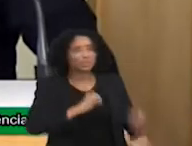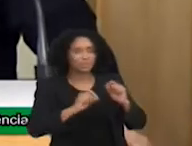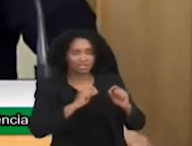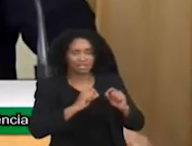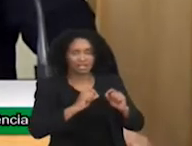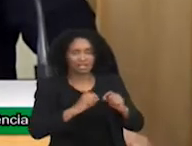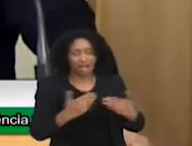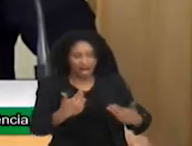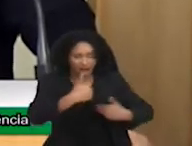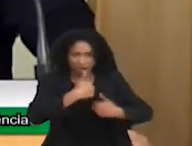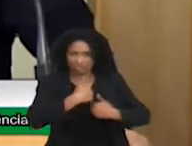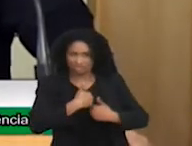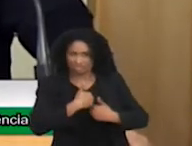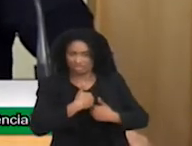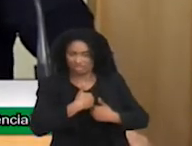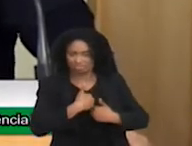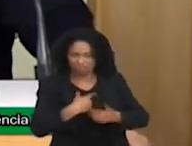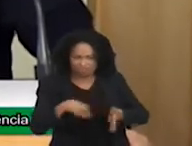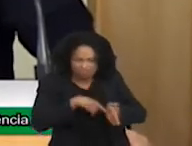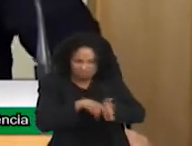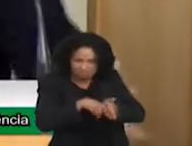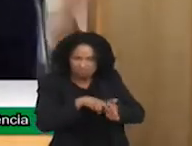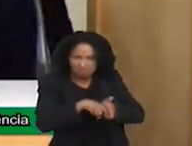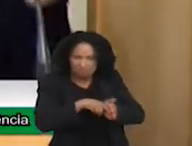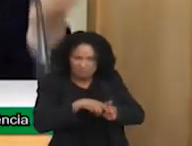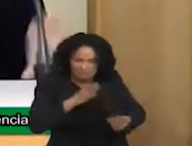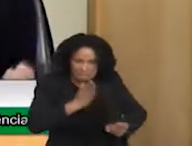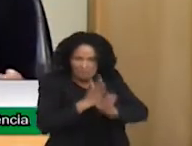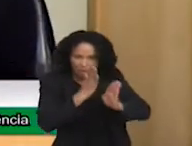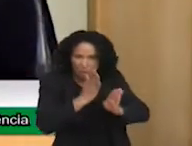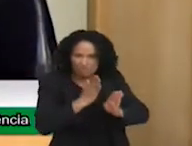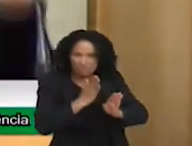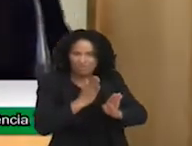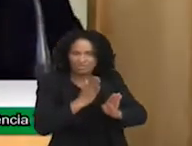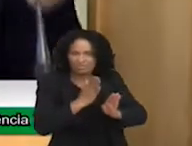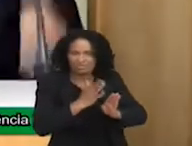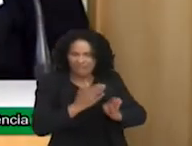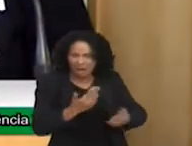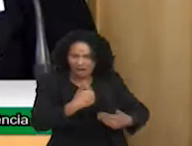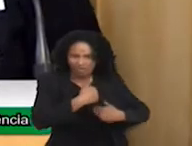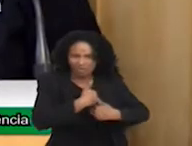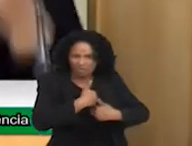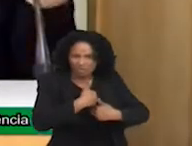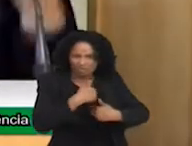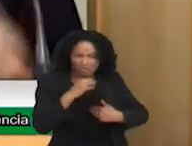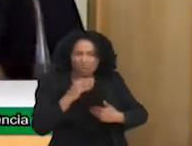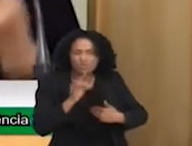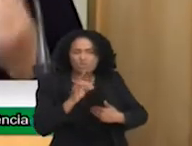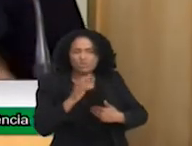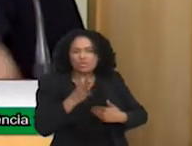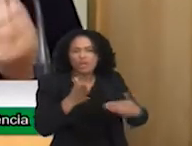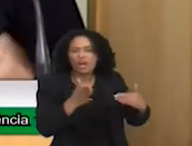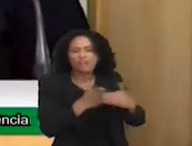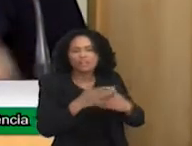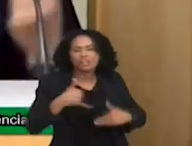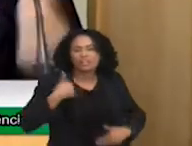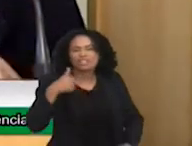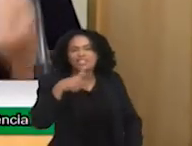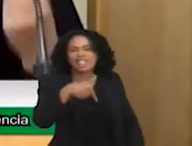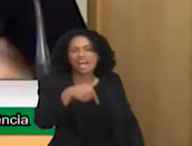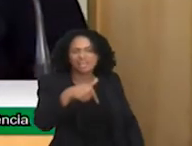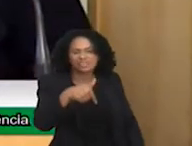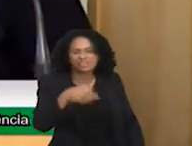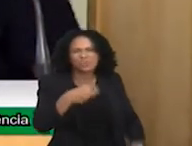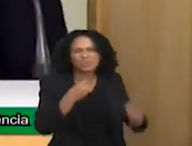Nós temos protocolos internacionais para diagnóstico. Nós temos leis que falam que o diagnóstico precoce de autismo até um